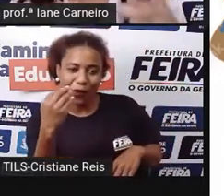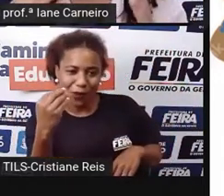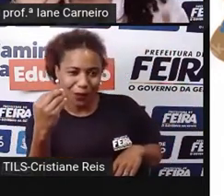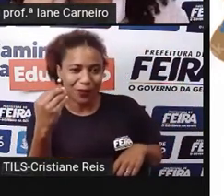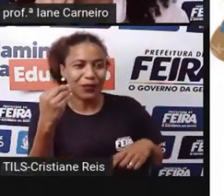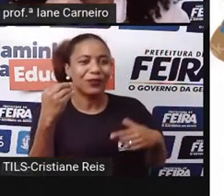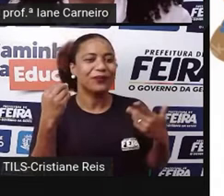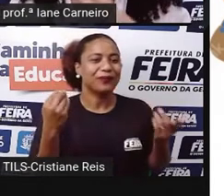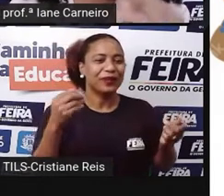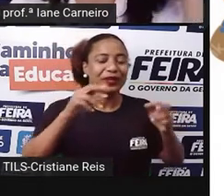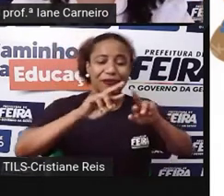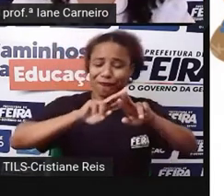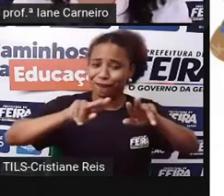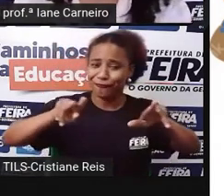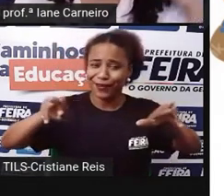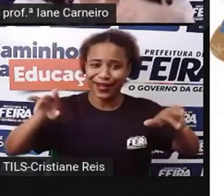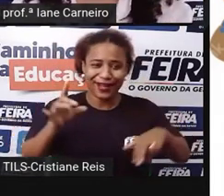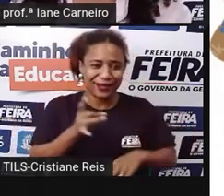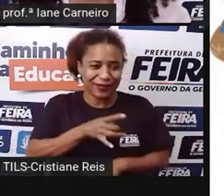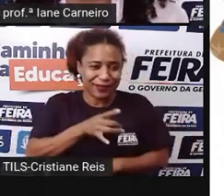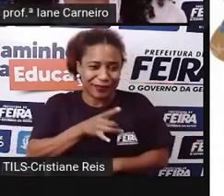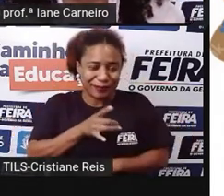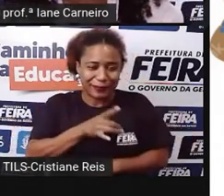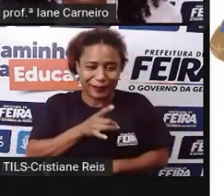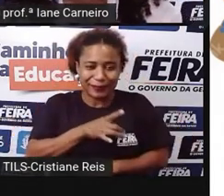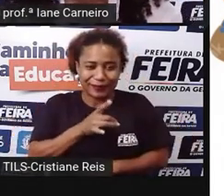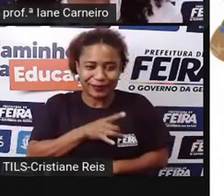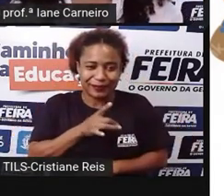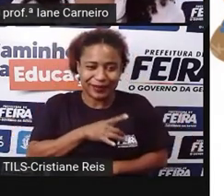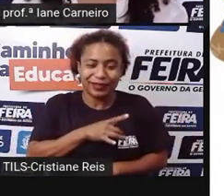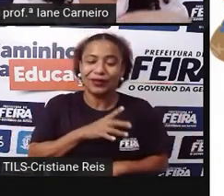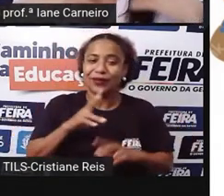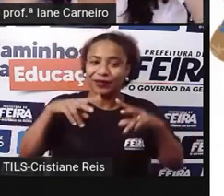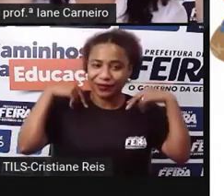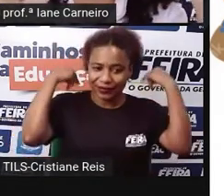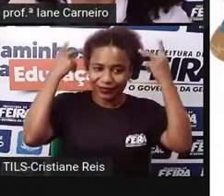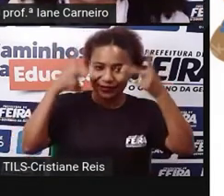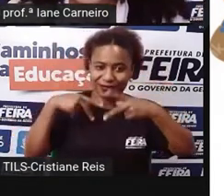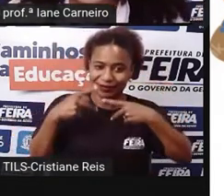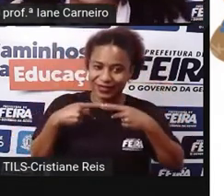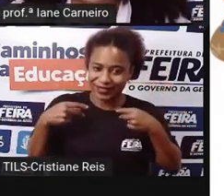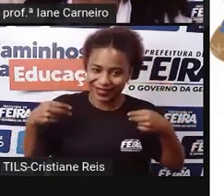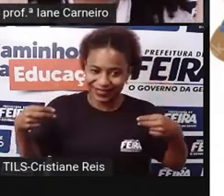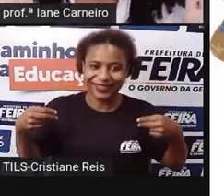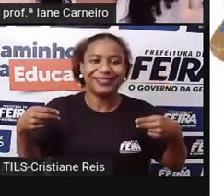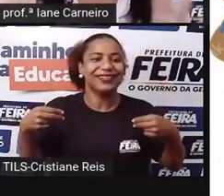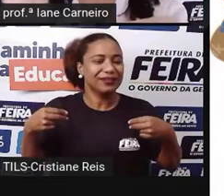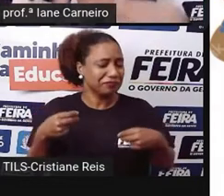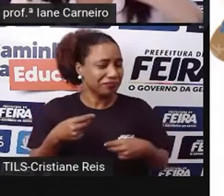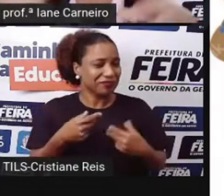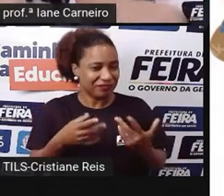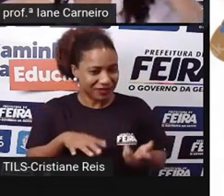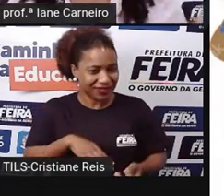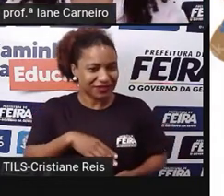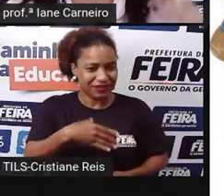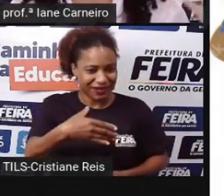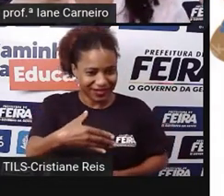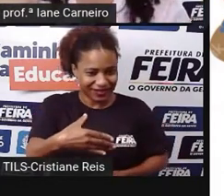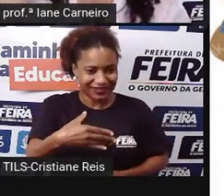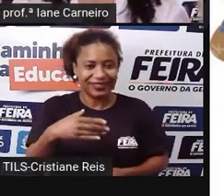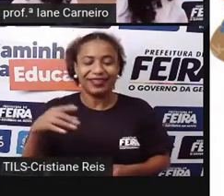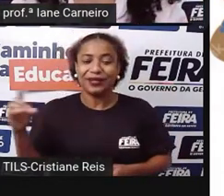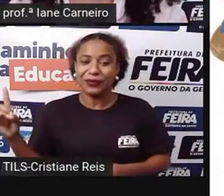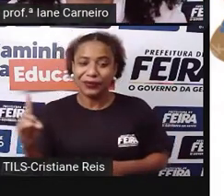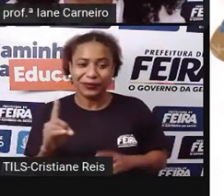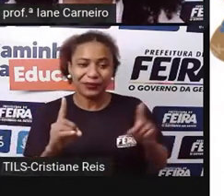ela tinha vários medos, diferente da Chapeuzinho Vermelho, que tinha outros personagens, que se passava